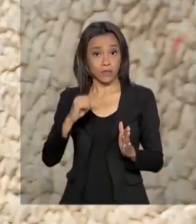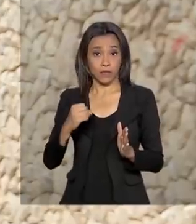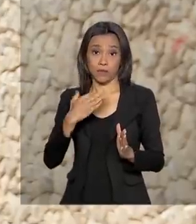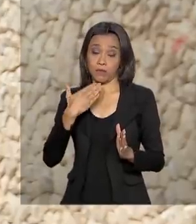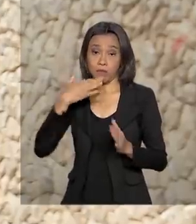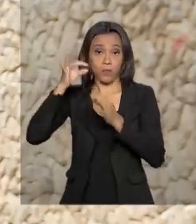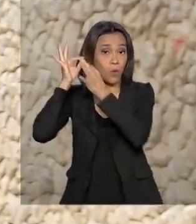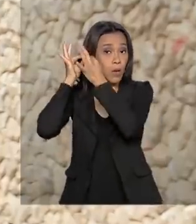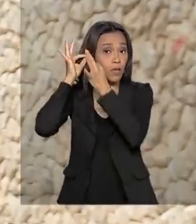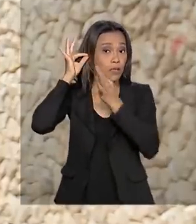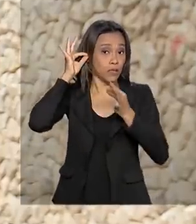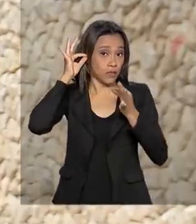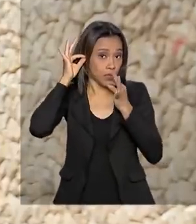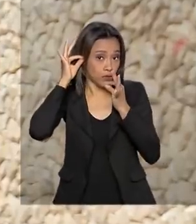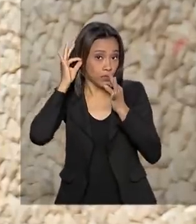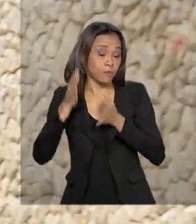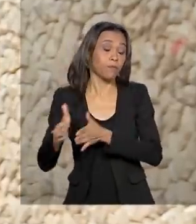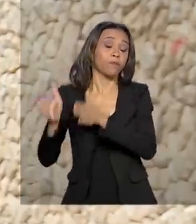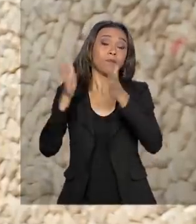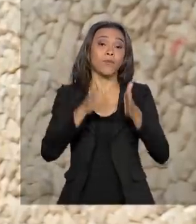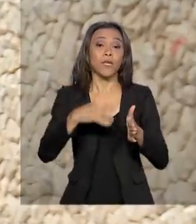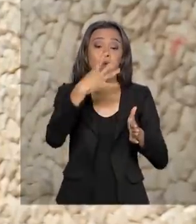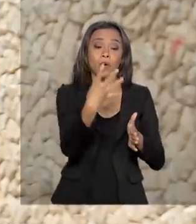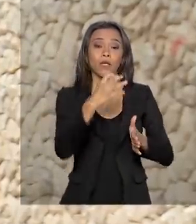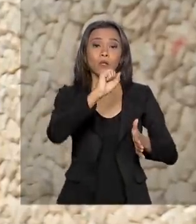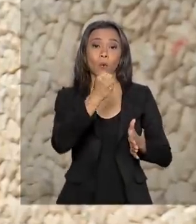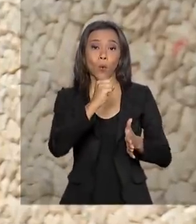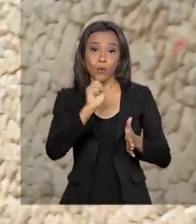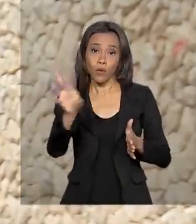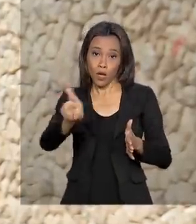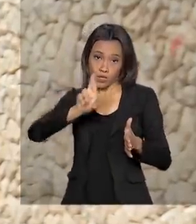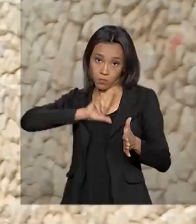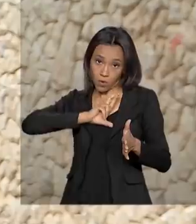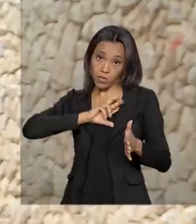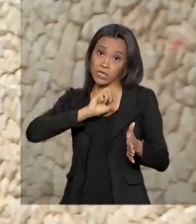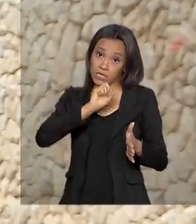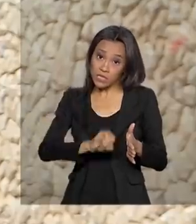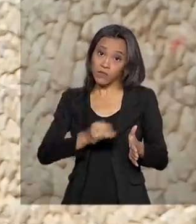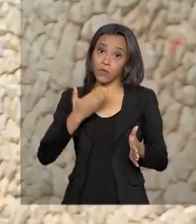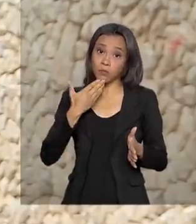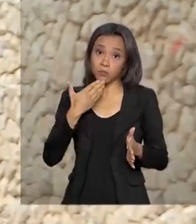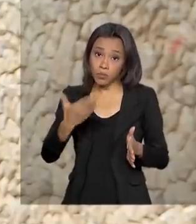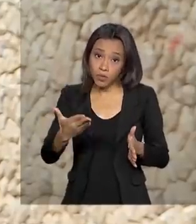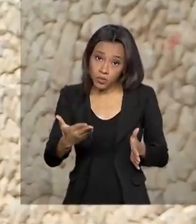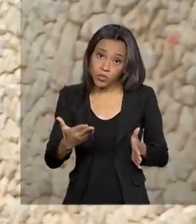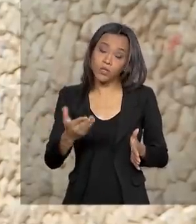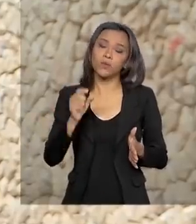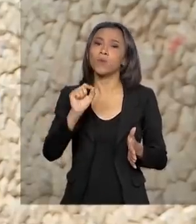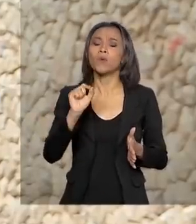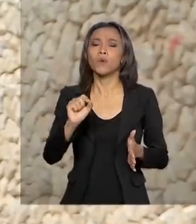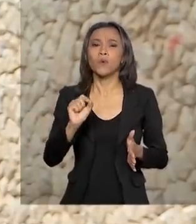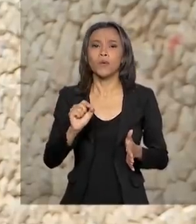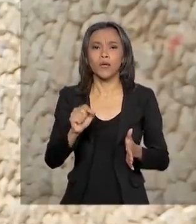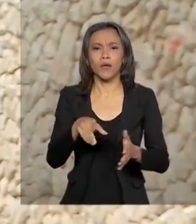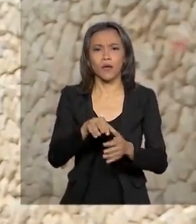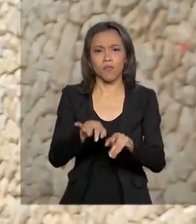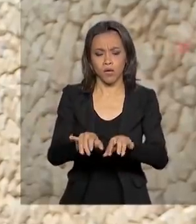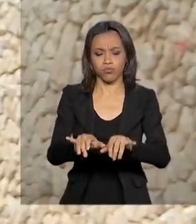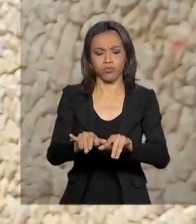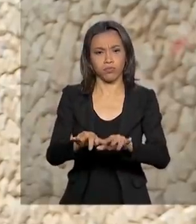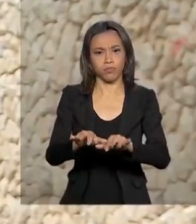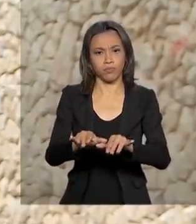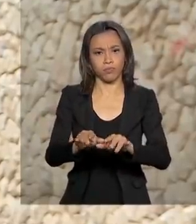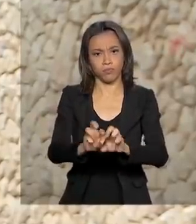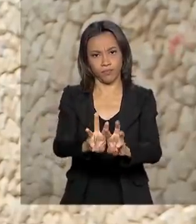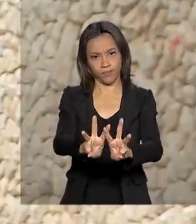atendente, e em até 48 horas, se for solicitado automaticamente pelo call center ou pelo portal